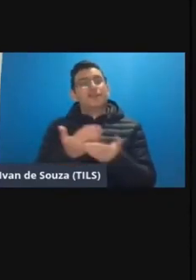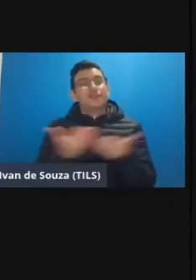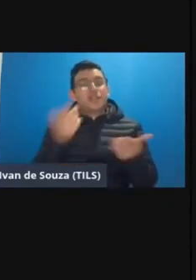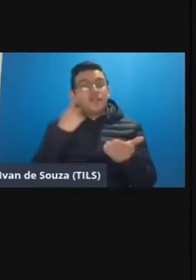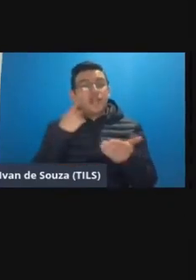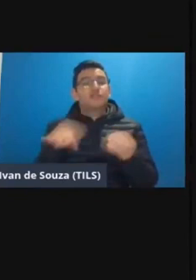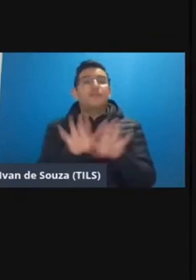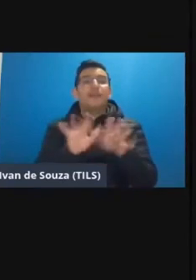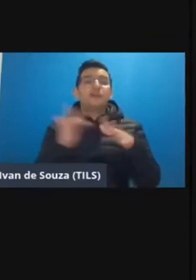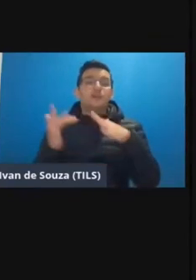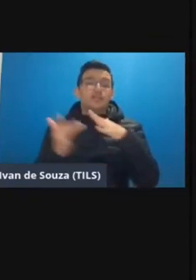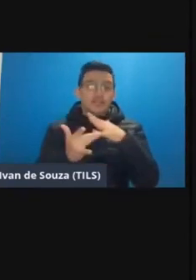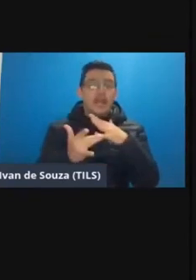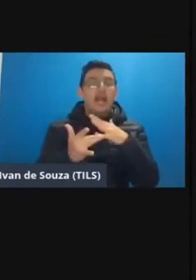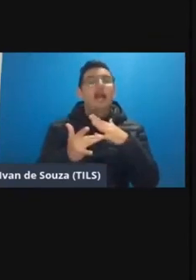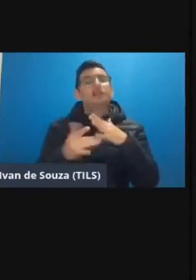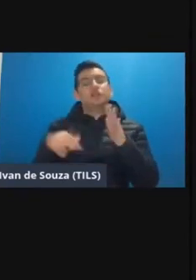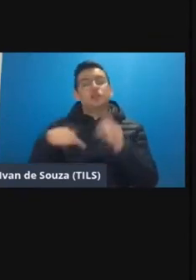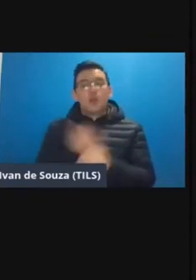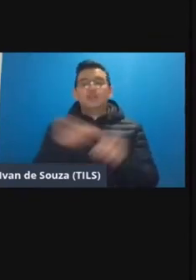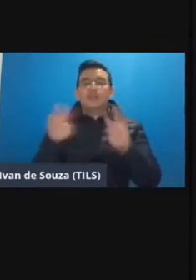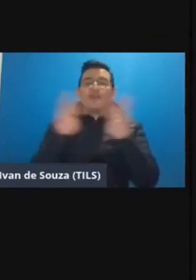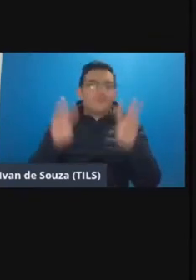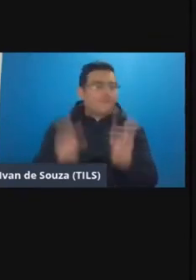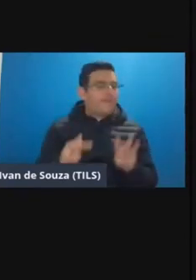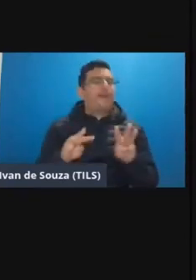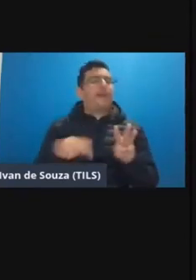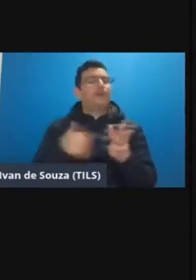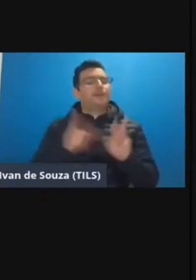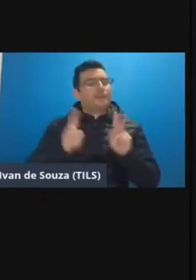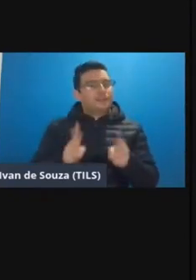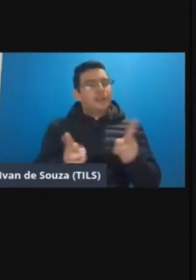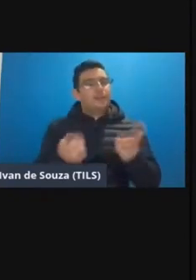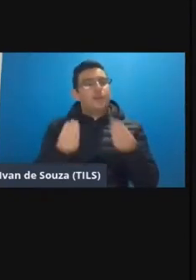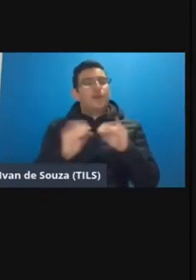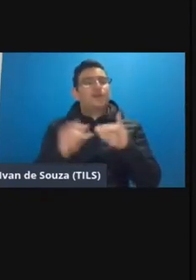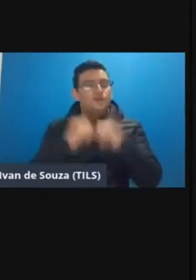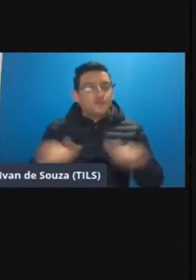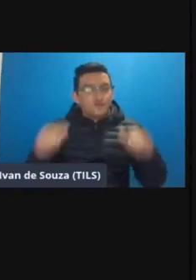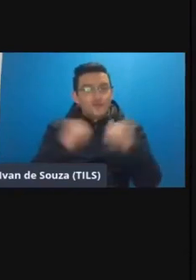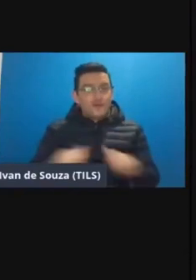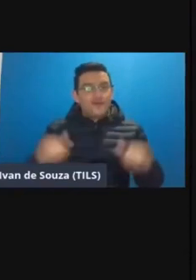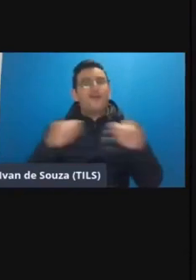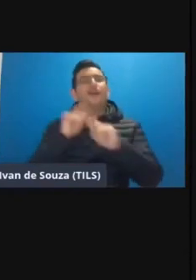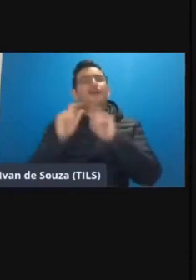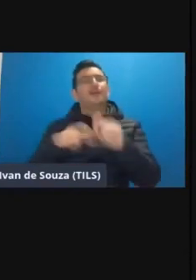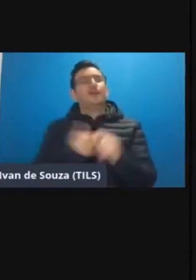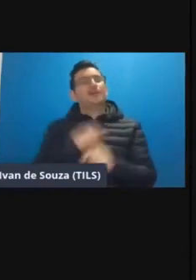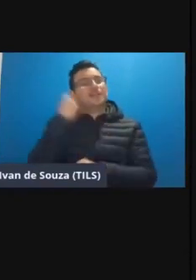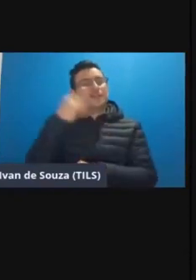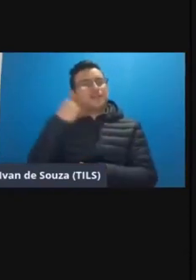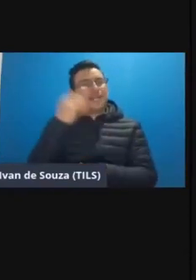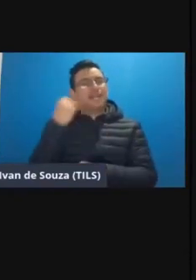olho nas redes sociais da CPAD da Prograde da UFR a gente tá constantemente divulgando as nossas vivências